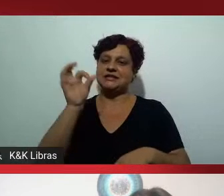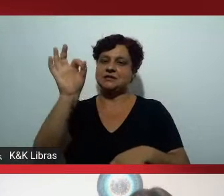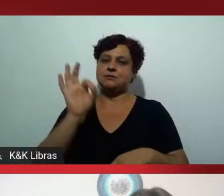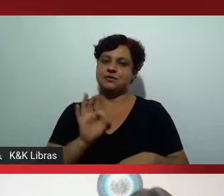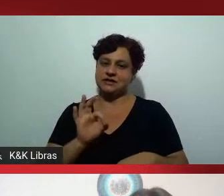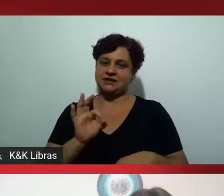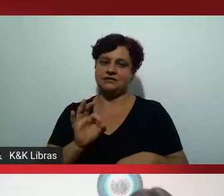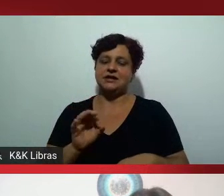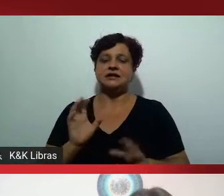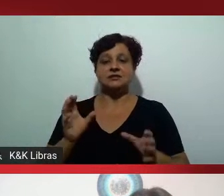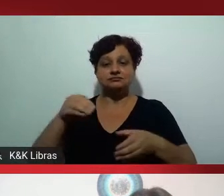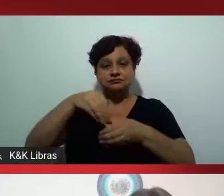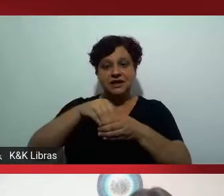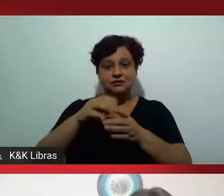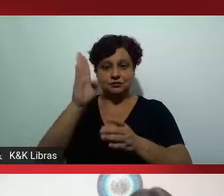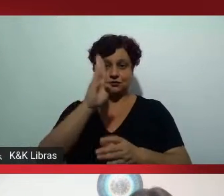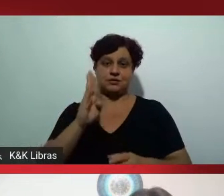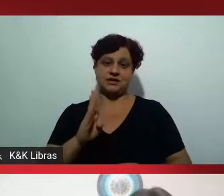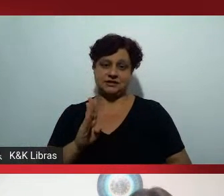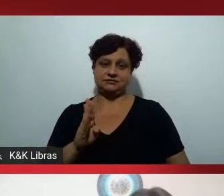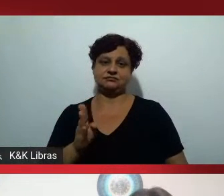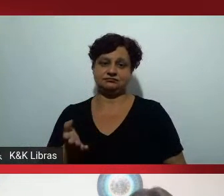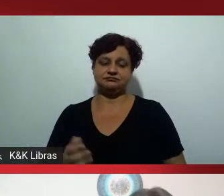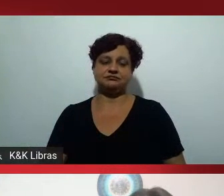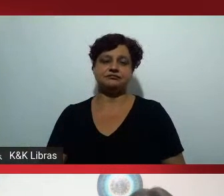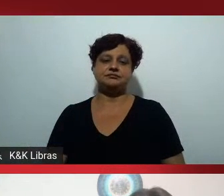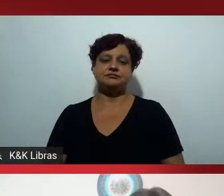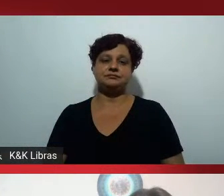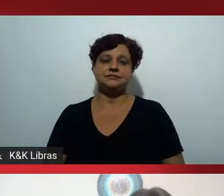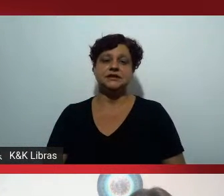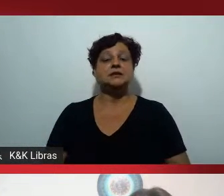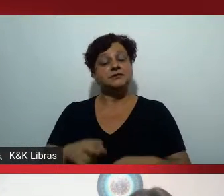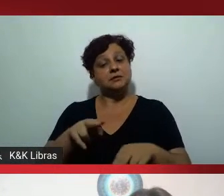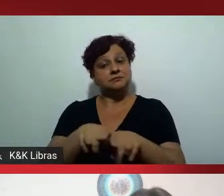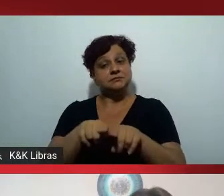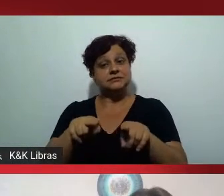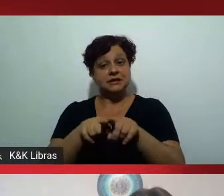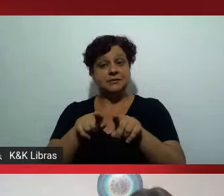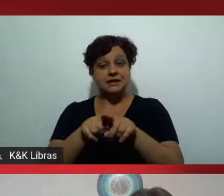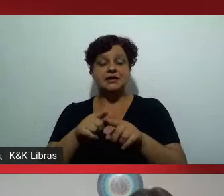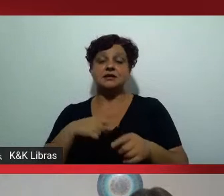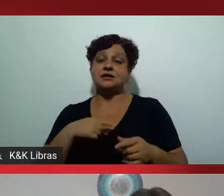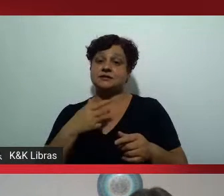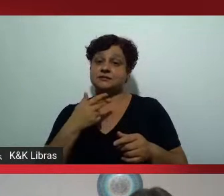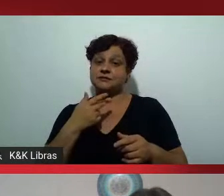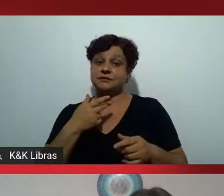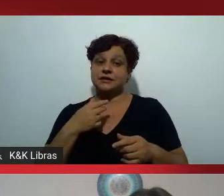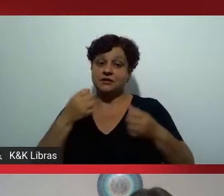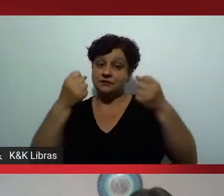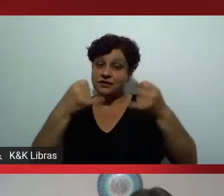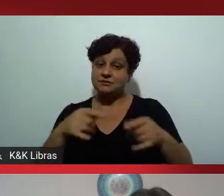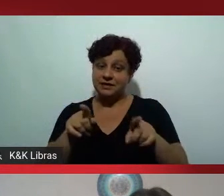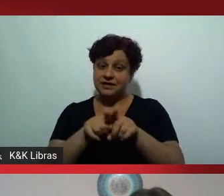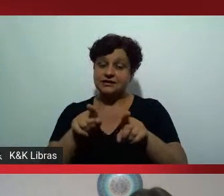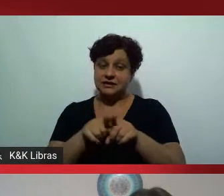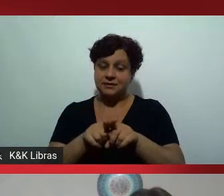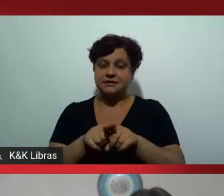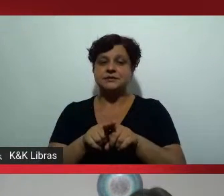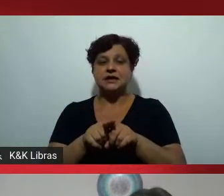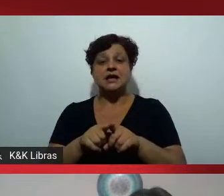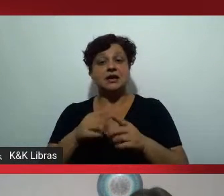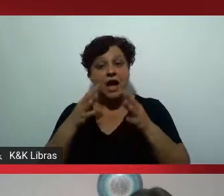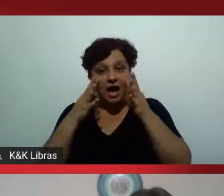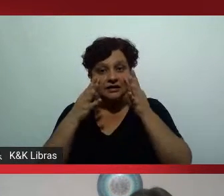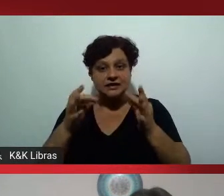população brasileira se auto declarando negras e negros né por outro lado faria uma aqui uma uma chamaria atenção